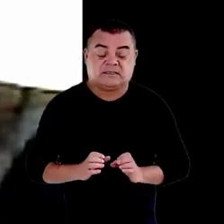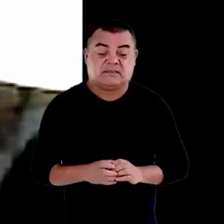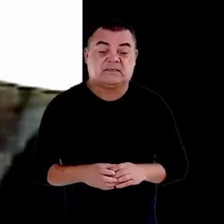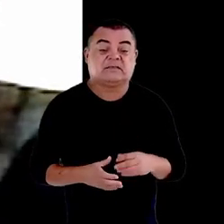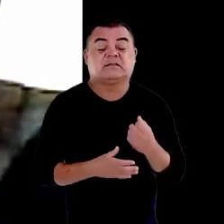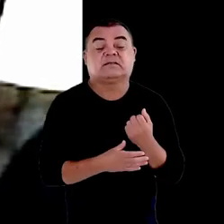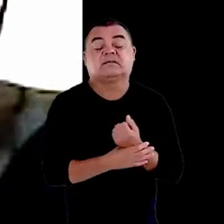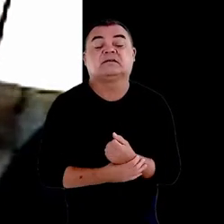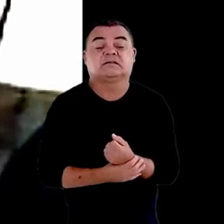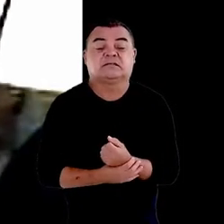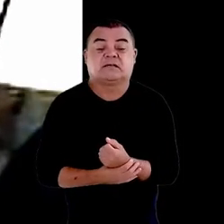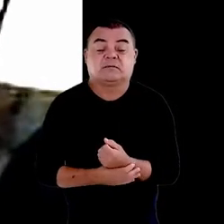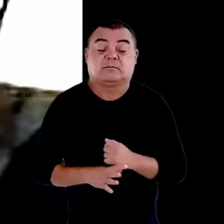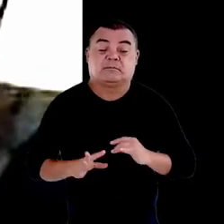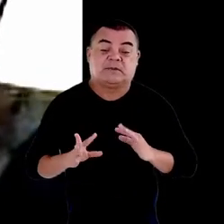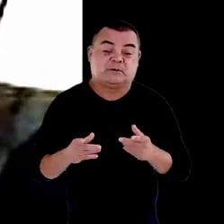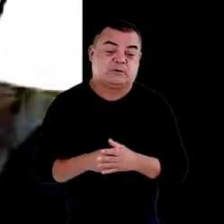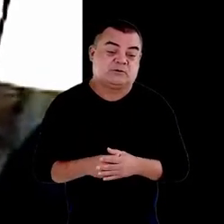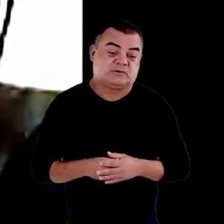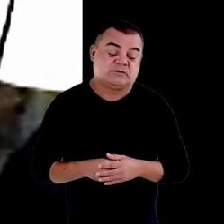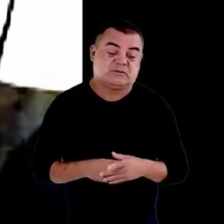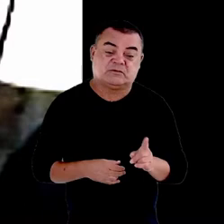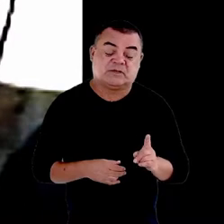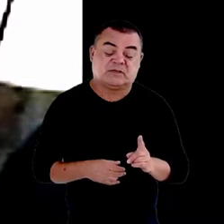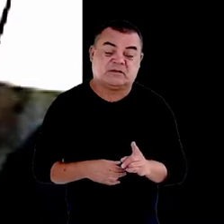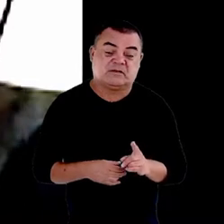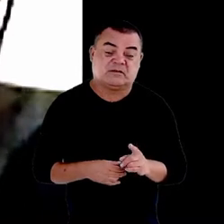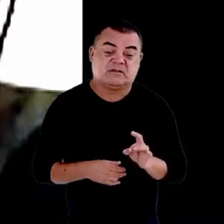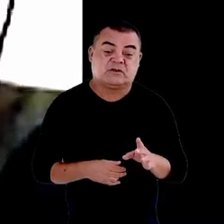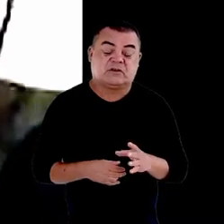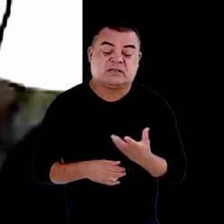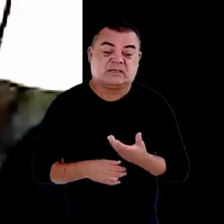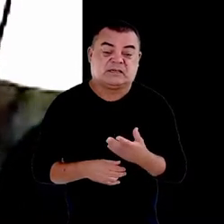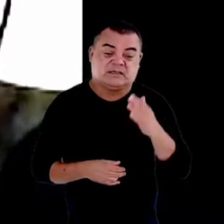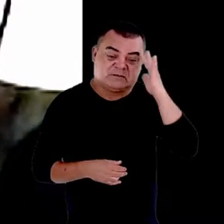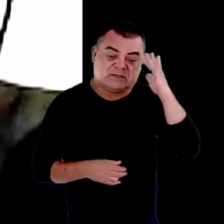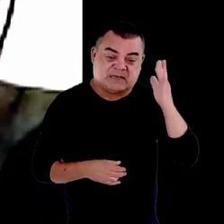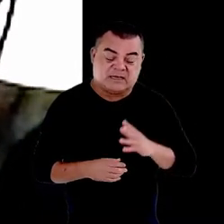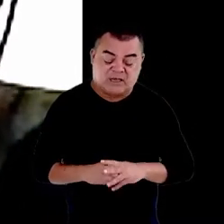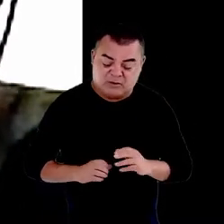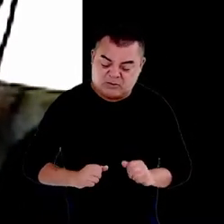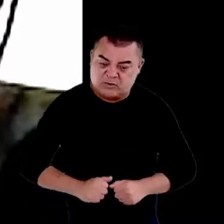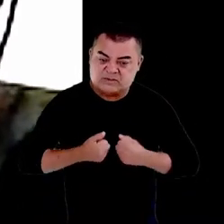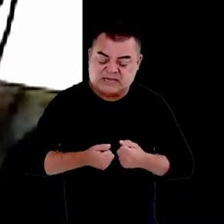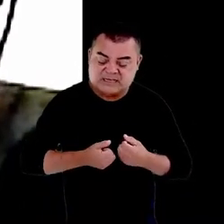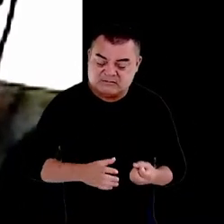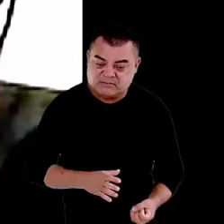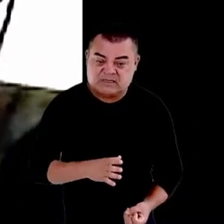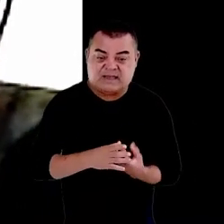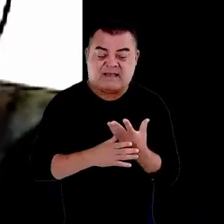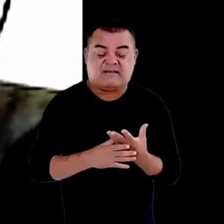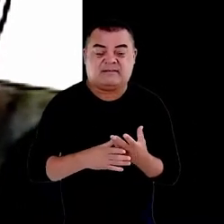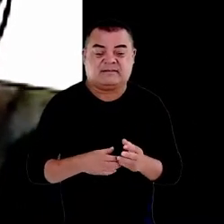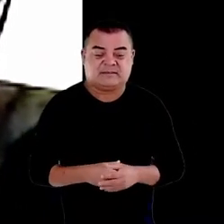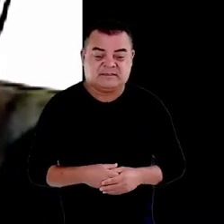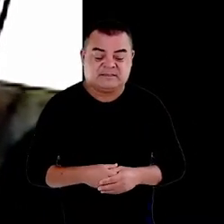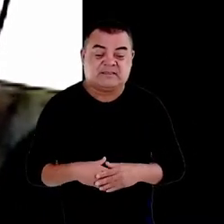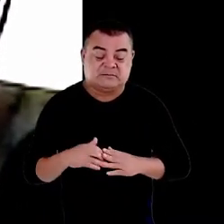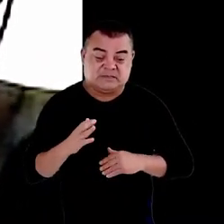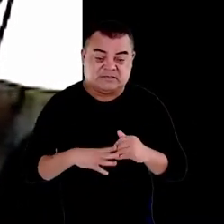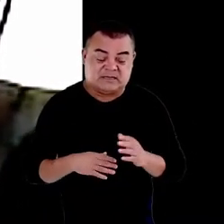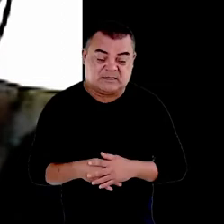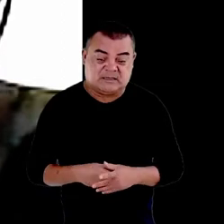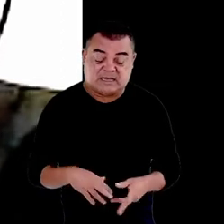basta querer e sonhar é preciso ousar arriscar criar inventar a esperança